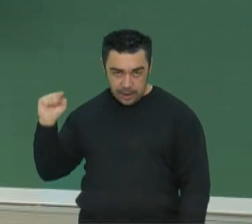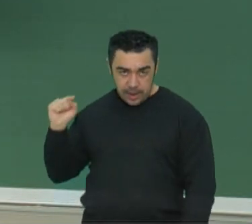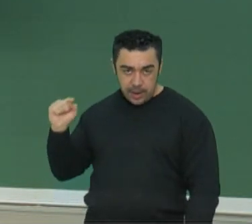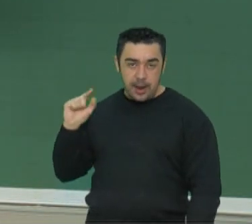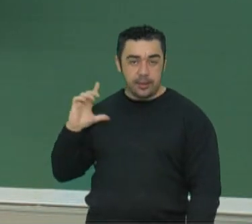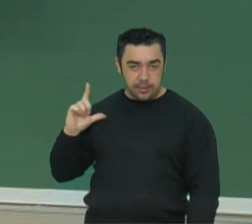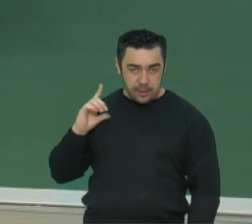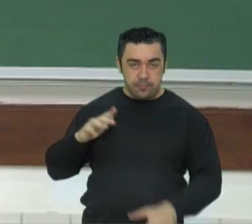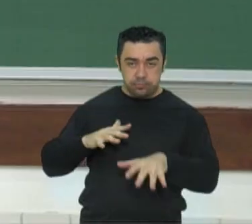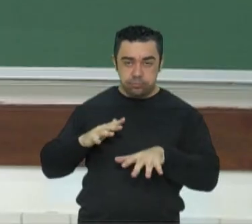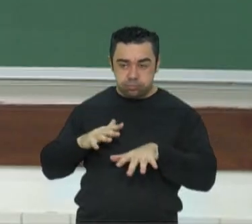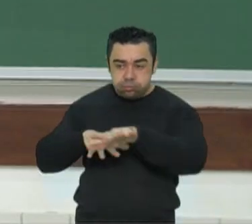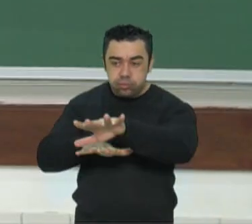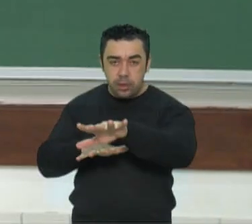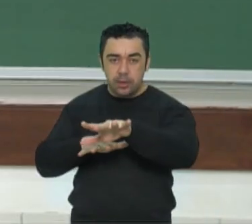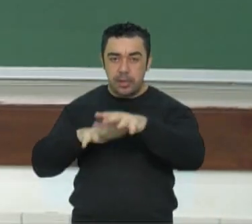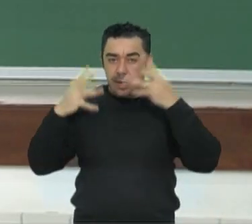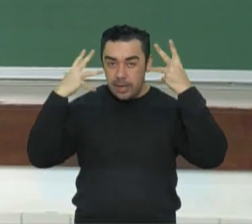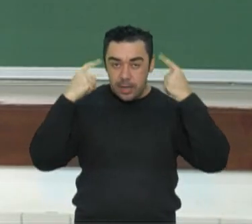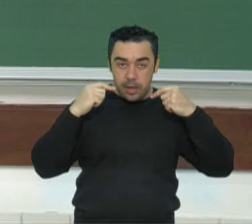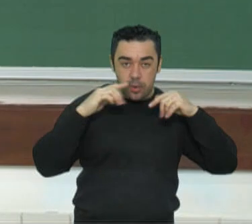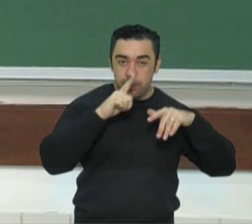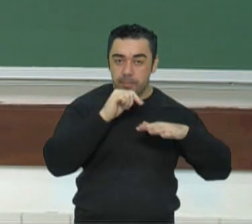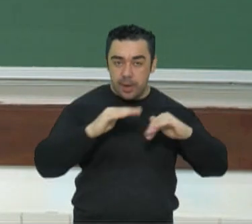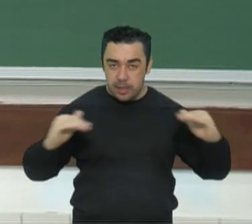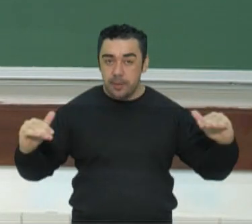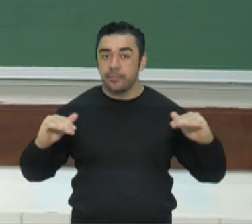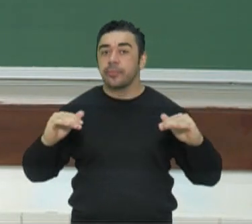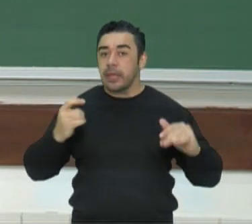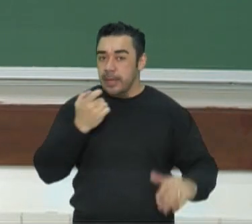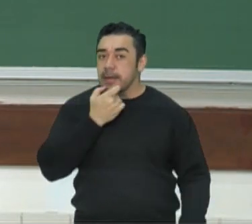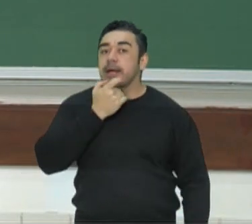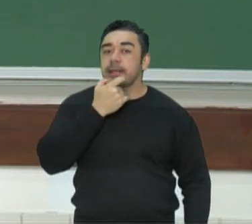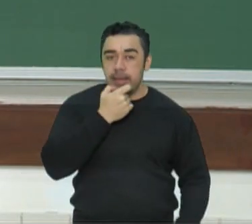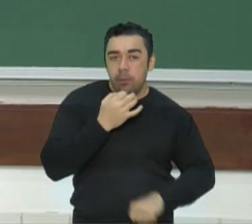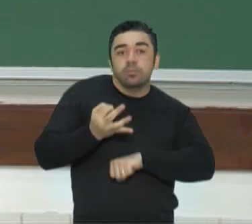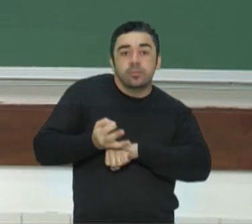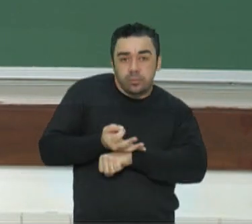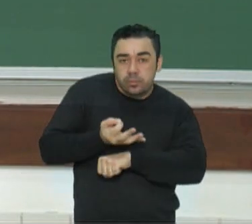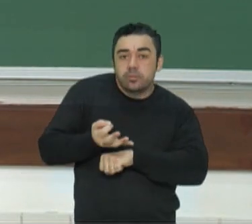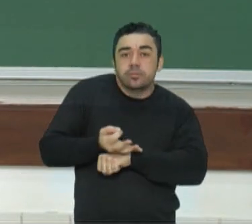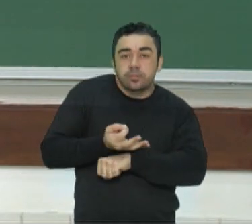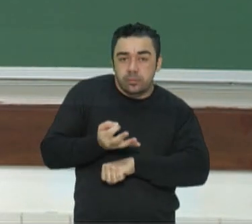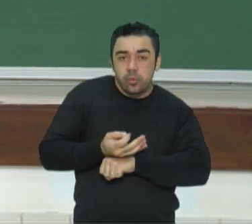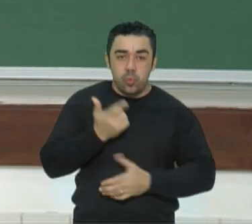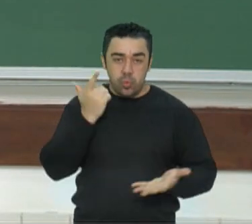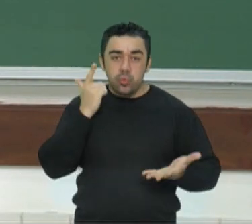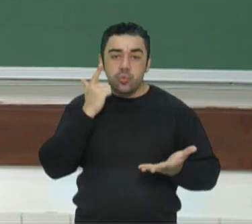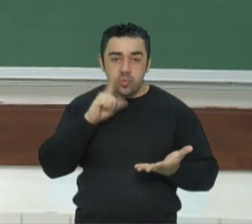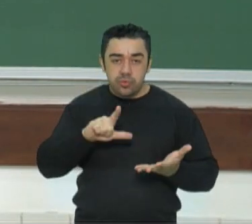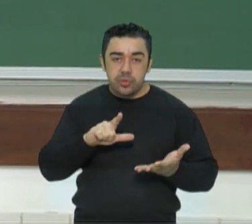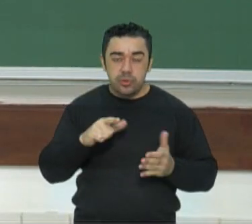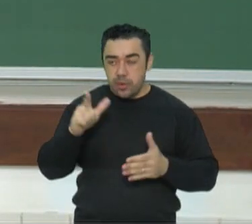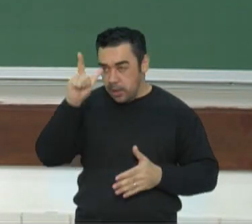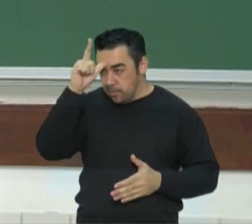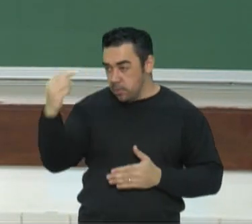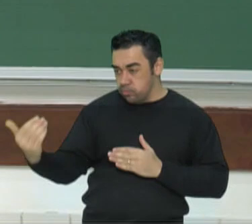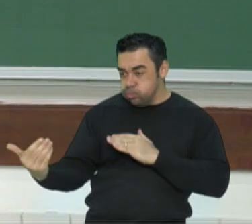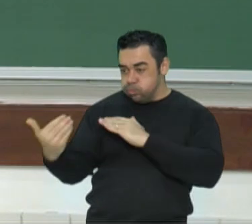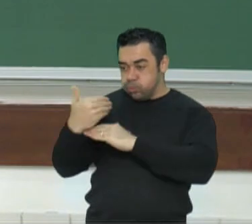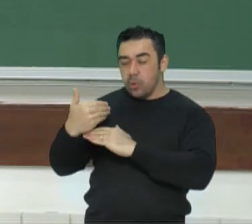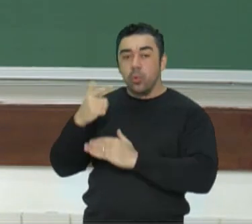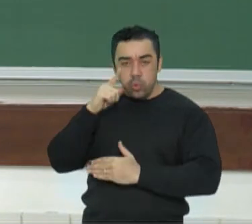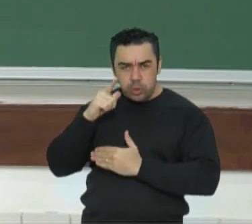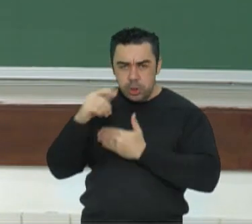Leão Marinho. Lembra que a Inglaterra conseguiu resistir a essa tentativa de invasão da Alemanha. Então, a Inglaterra